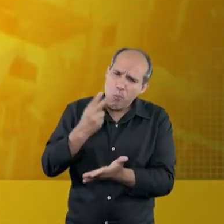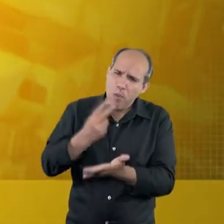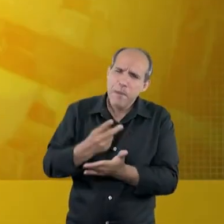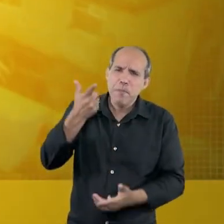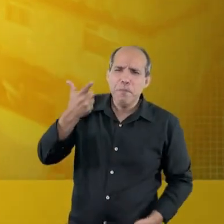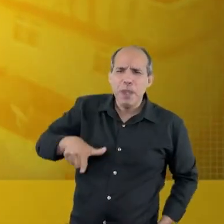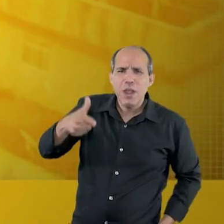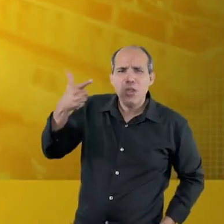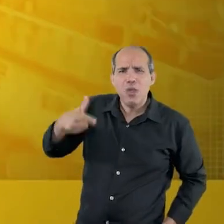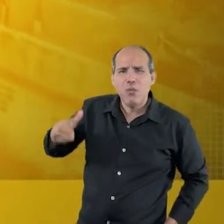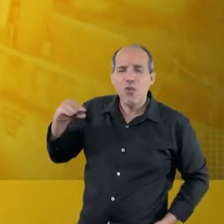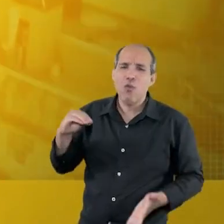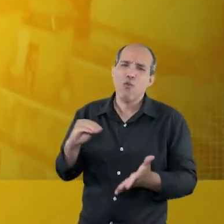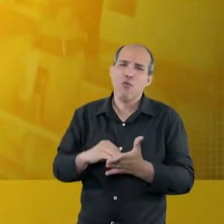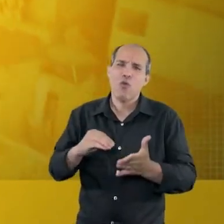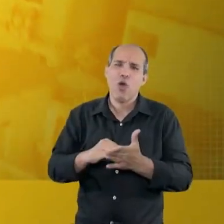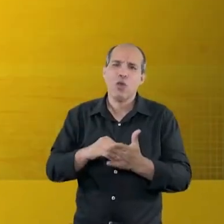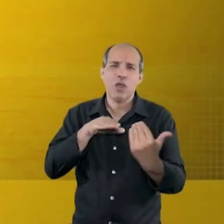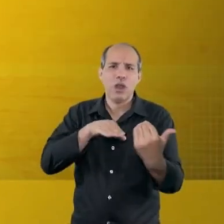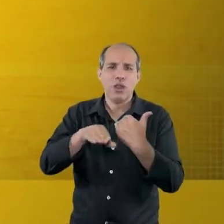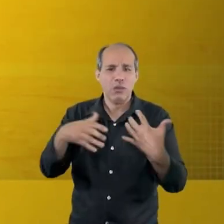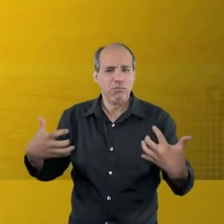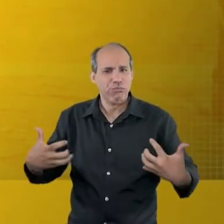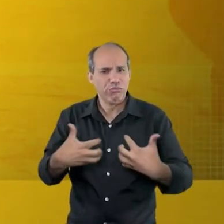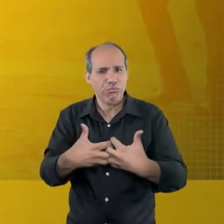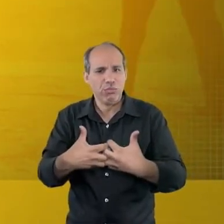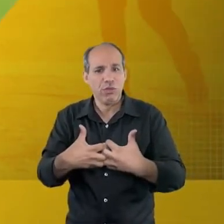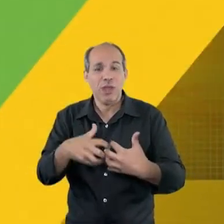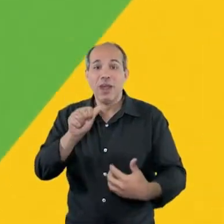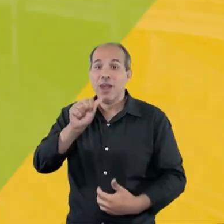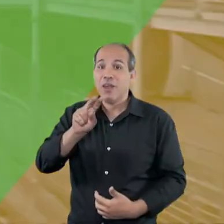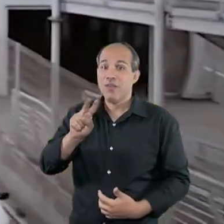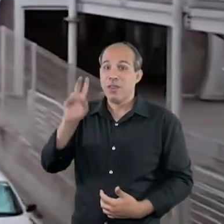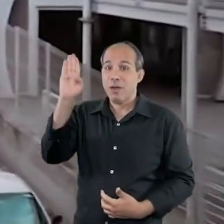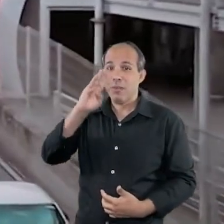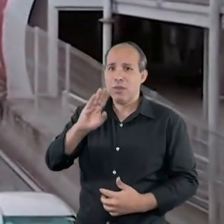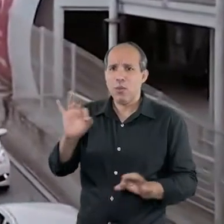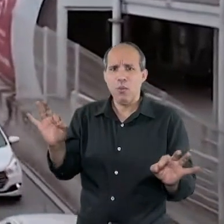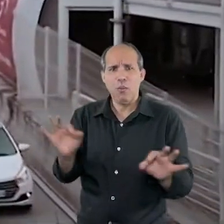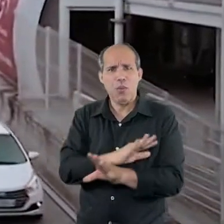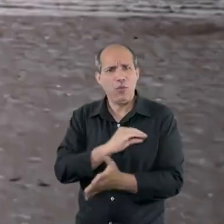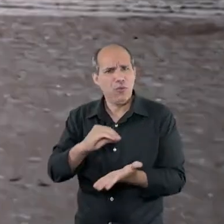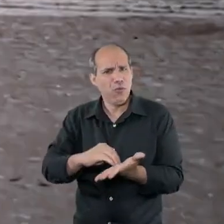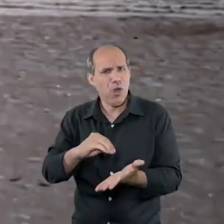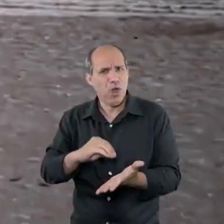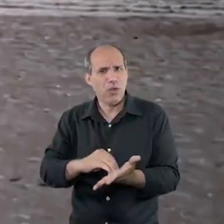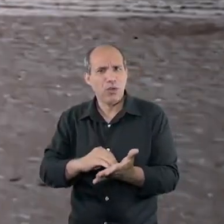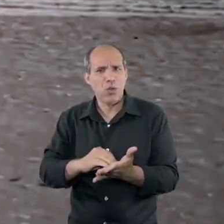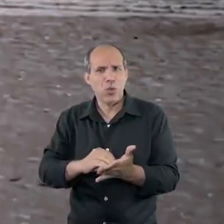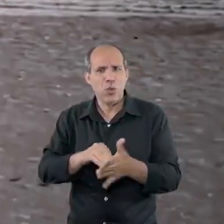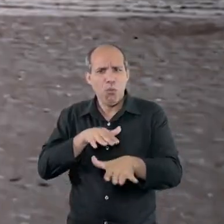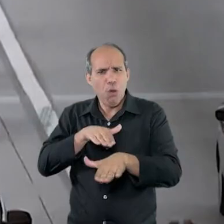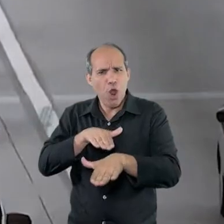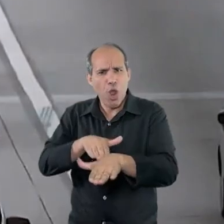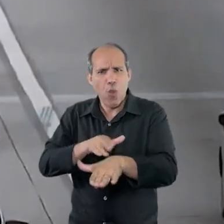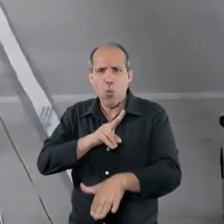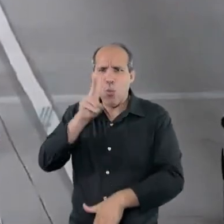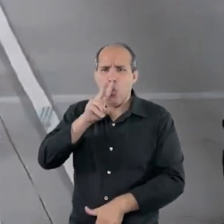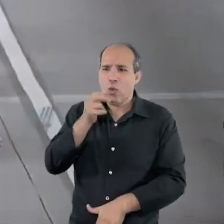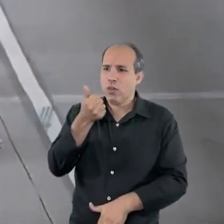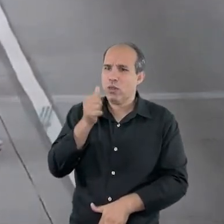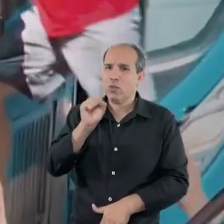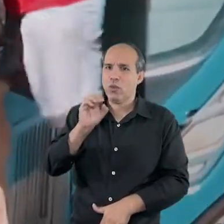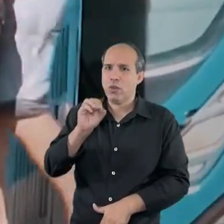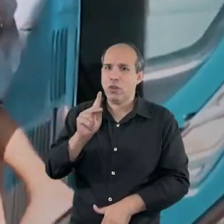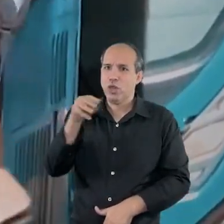vezes. Falta de linhas alimentadoras. Uma Avenida Brasil inacabada, 180 quilômetros de